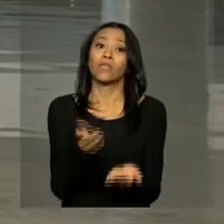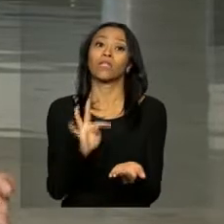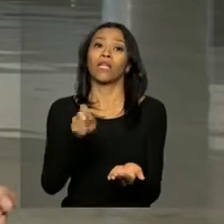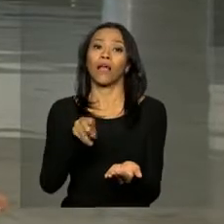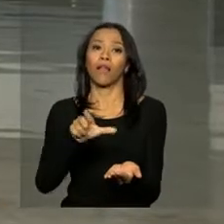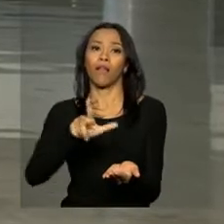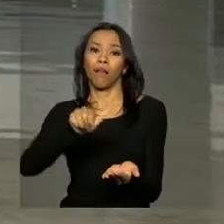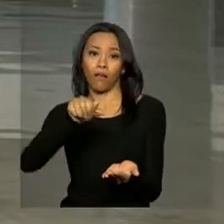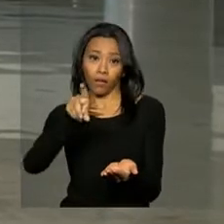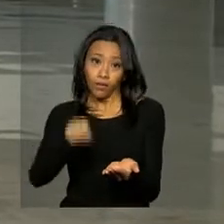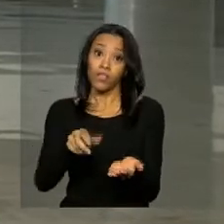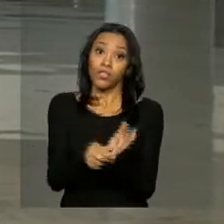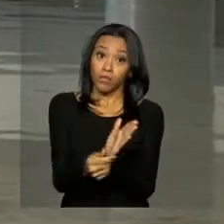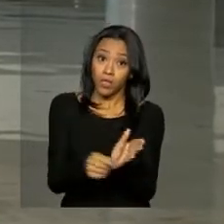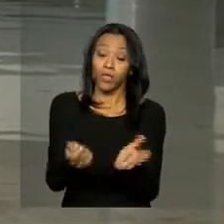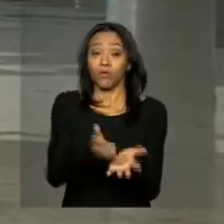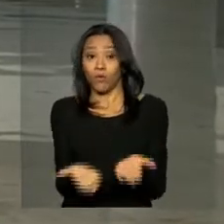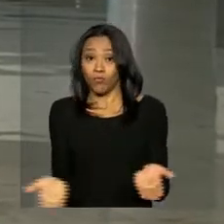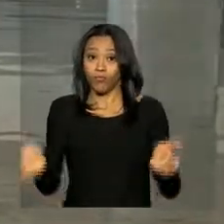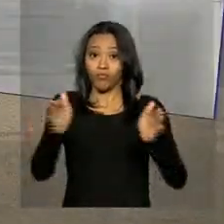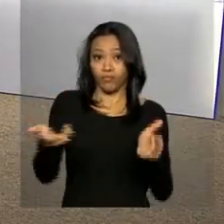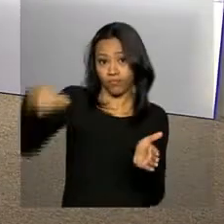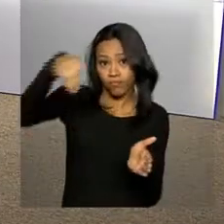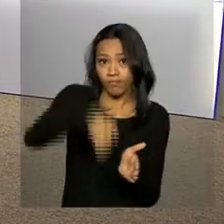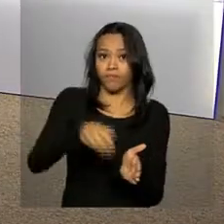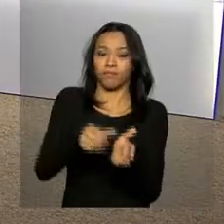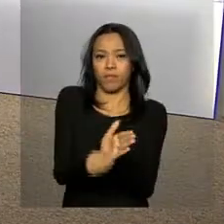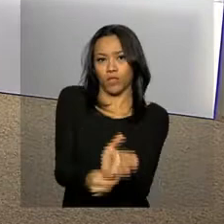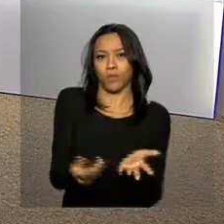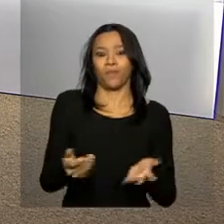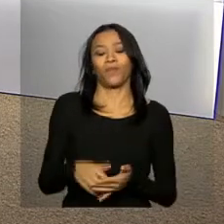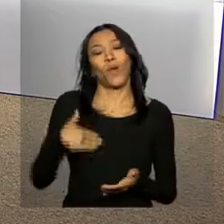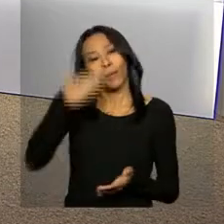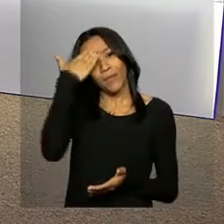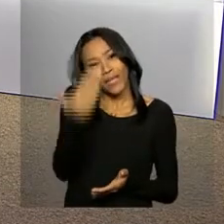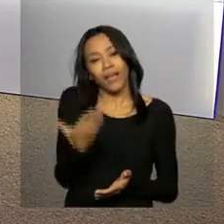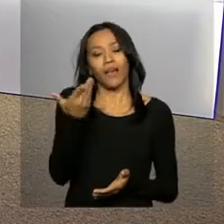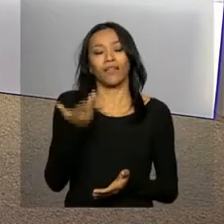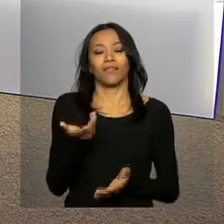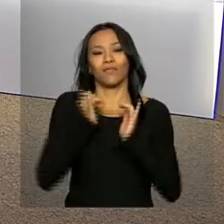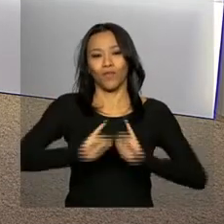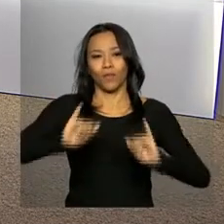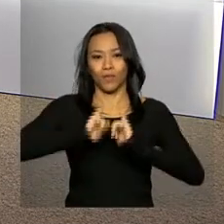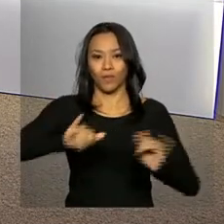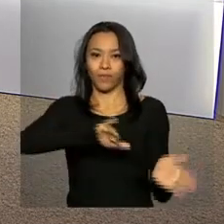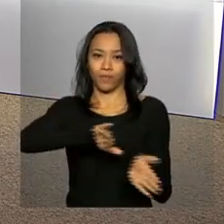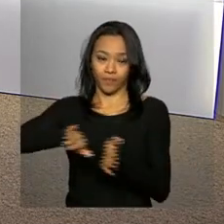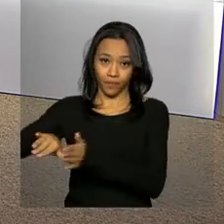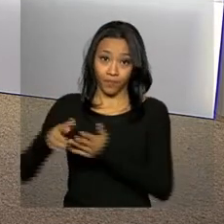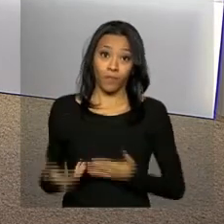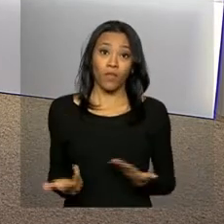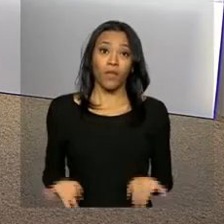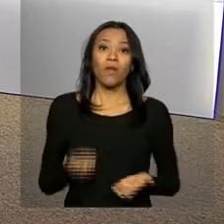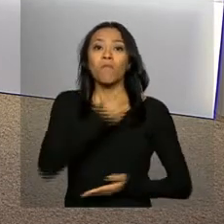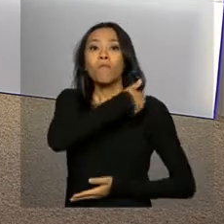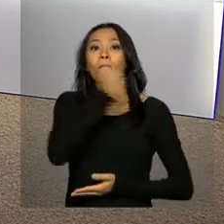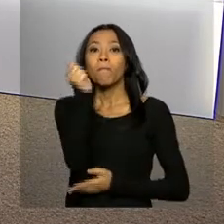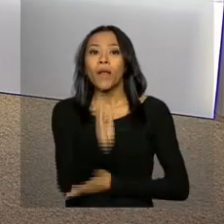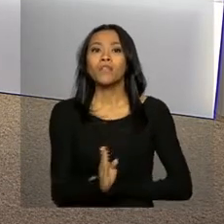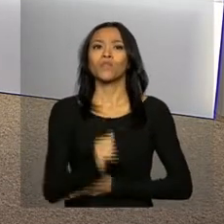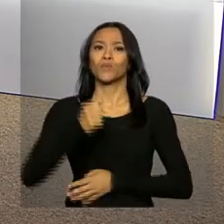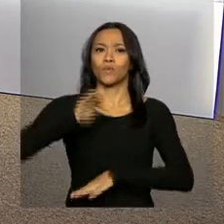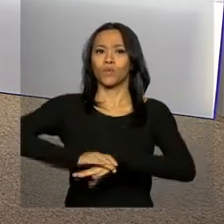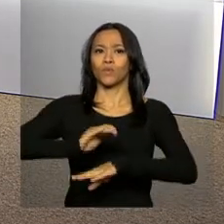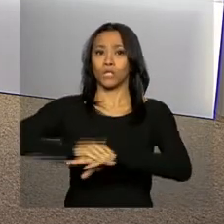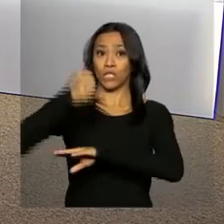grãos, a granel ou em sacados. Jaime. Ana Gabriela, obrigado pelas informações. O Brasil deve ter o segundo maior